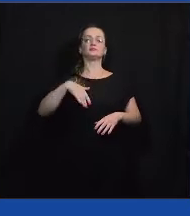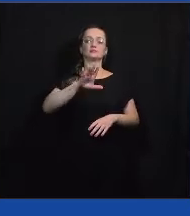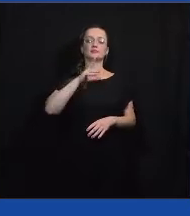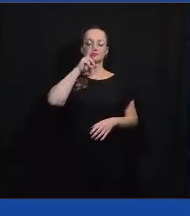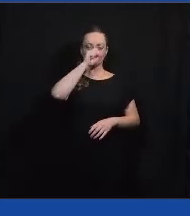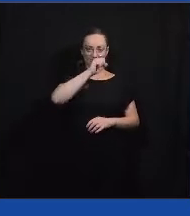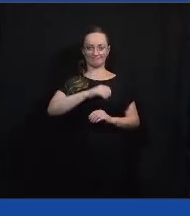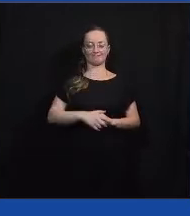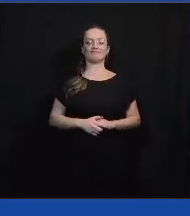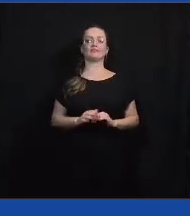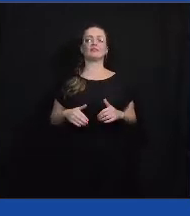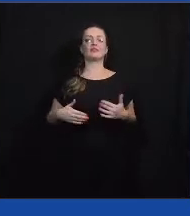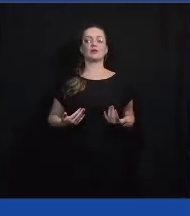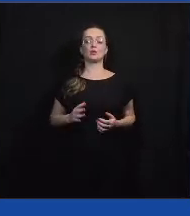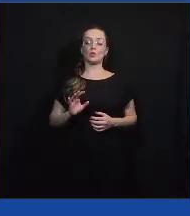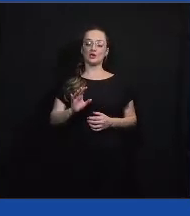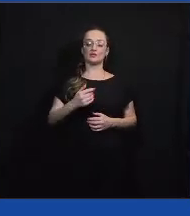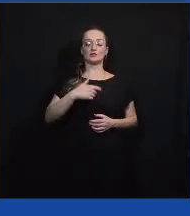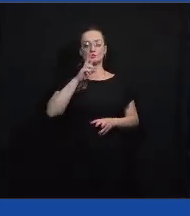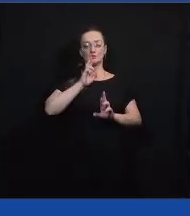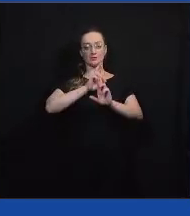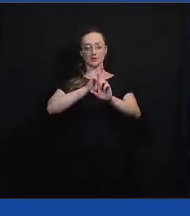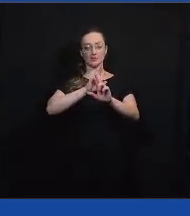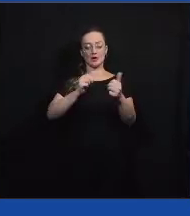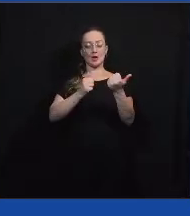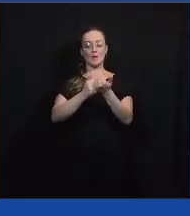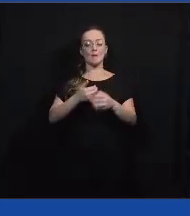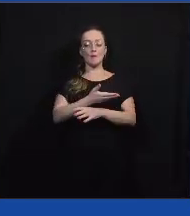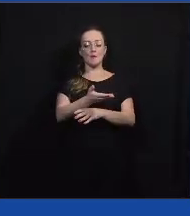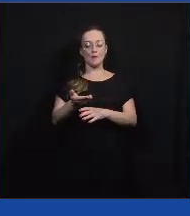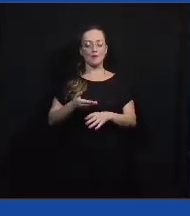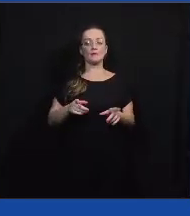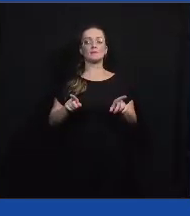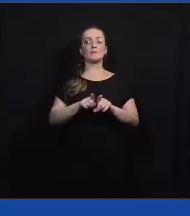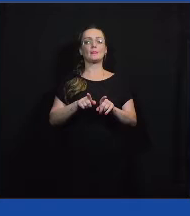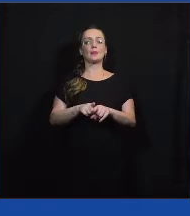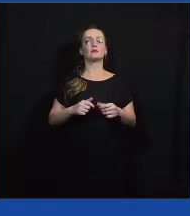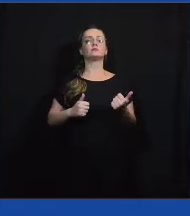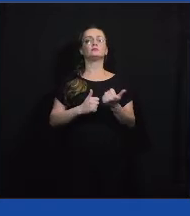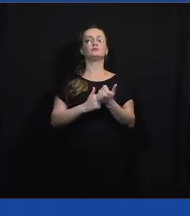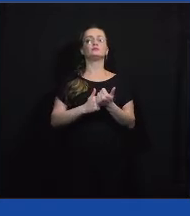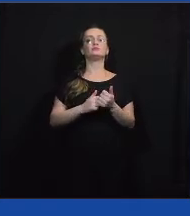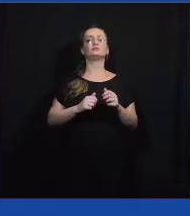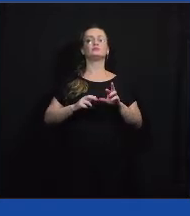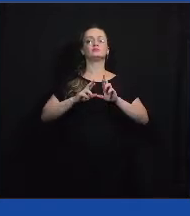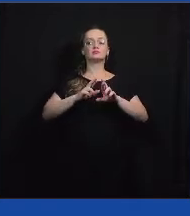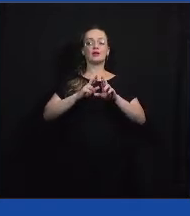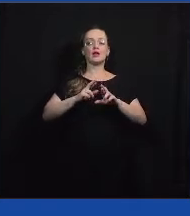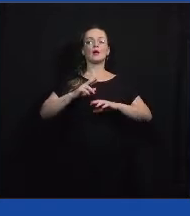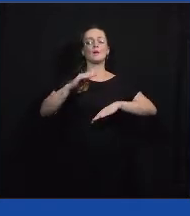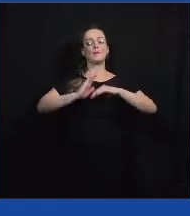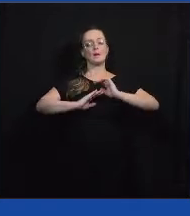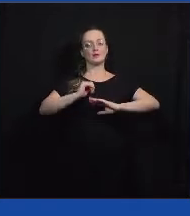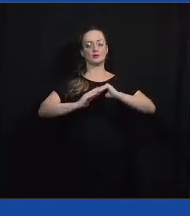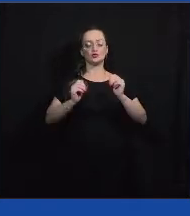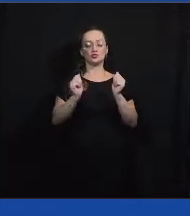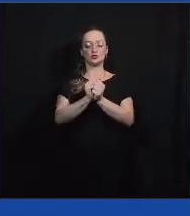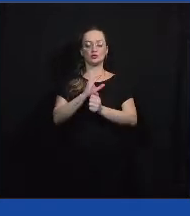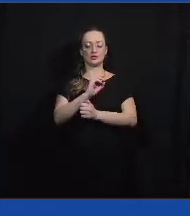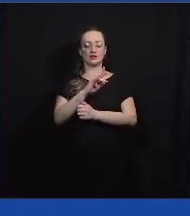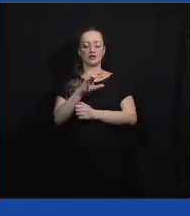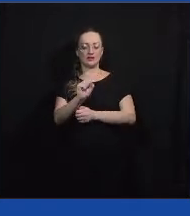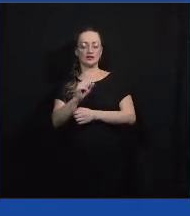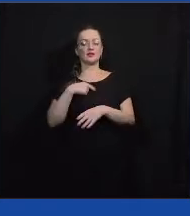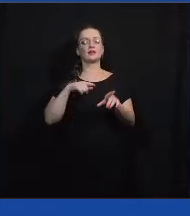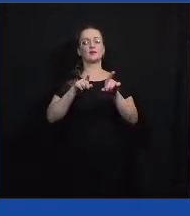forte. Então, é isso aí, espero apoio de todo mundo, espero que seja uma hora bem produtiva, junto com a Cris, junto com a Carol